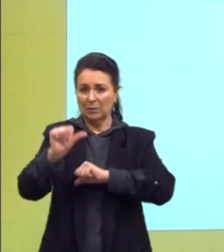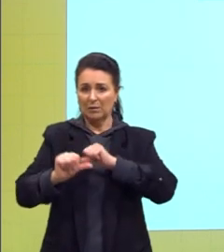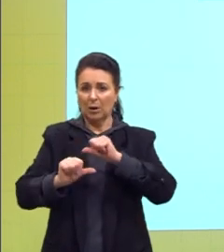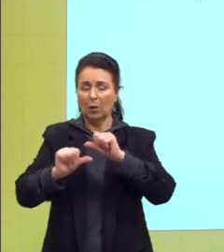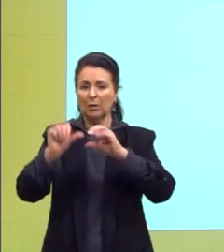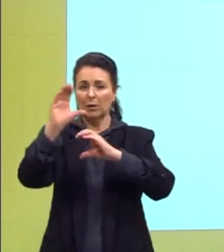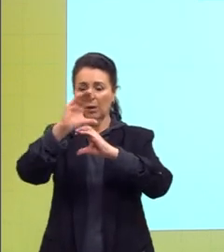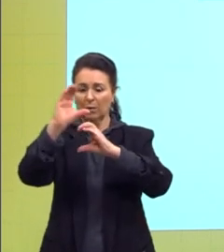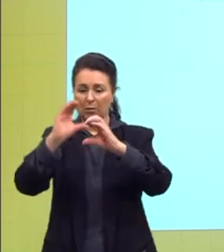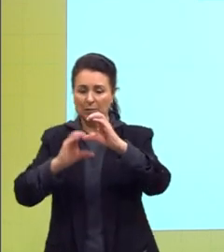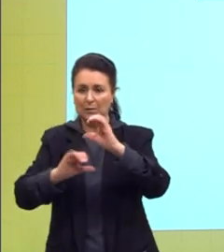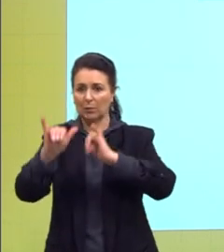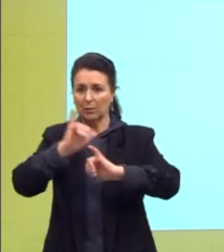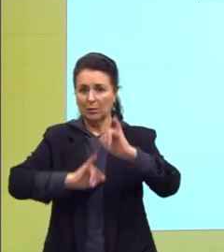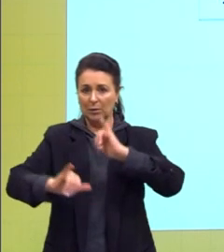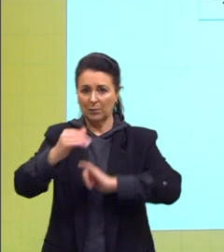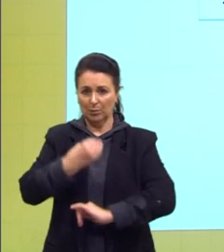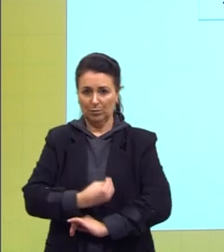O que vocês acham?